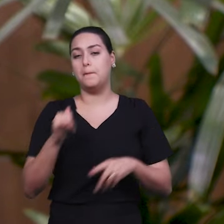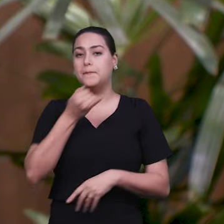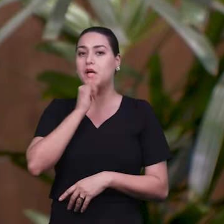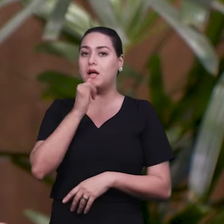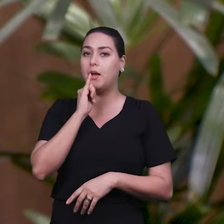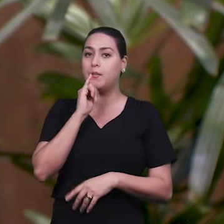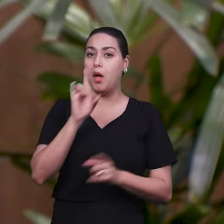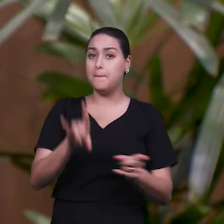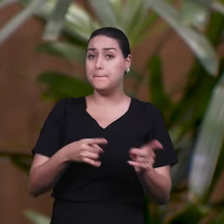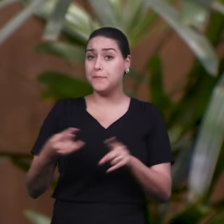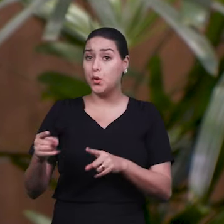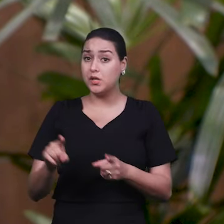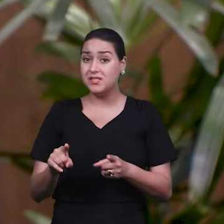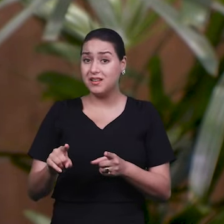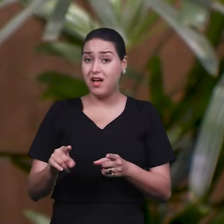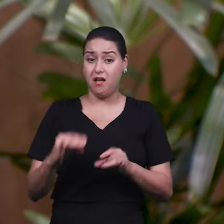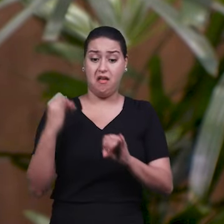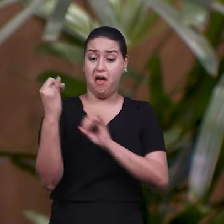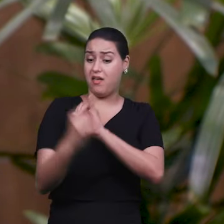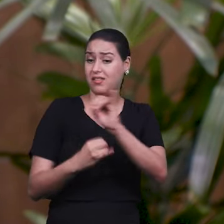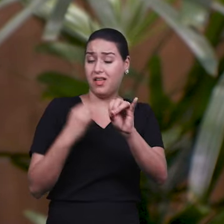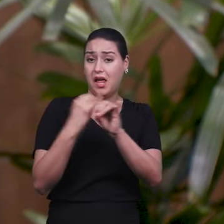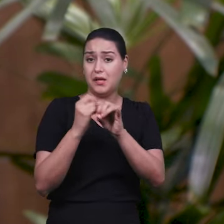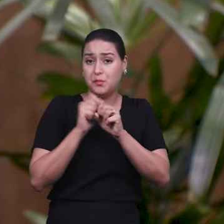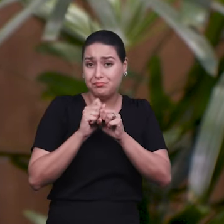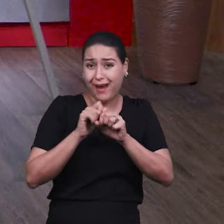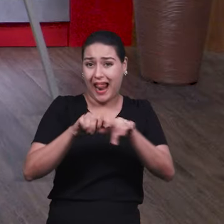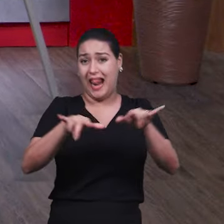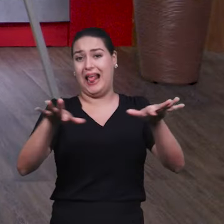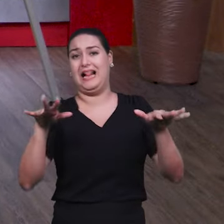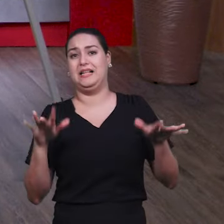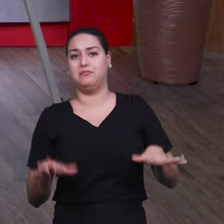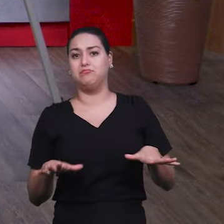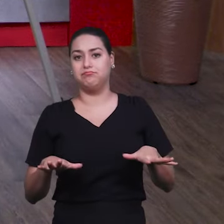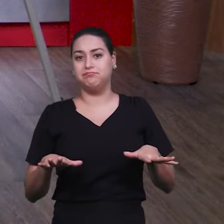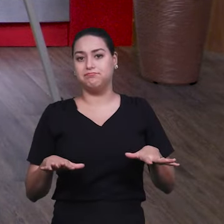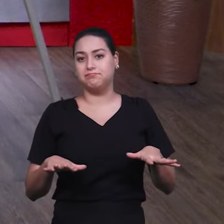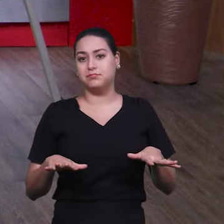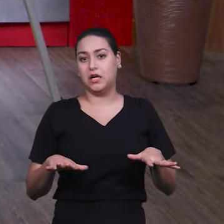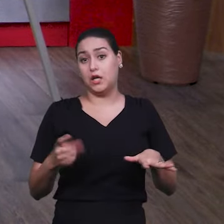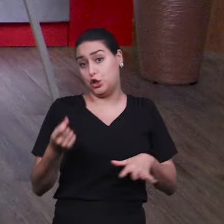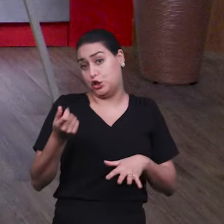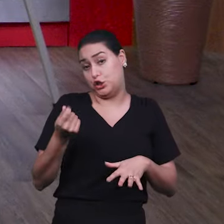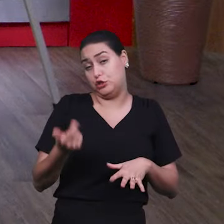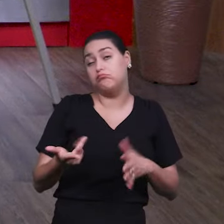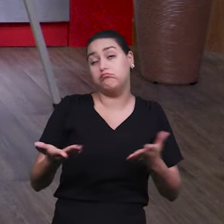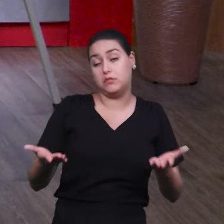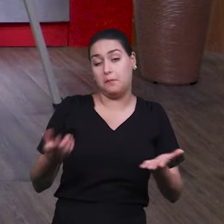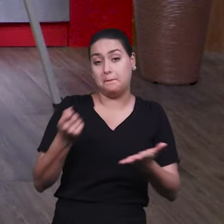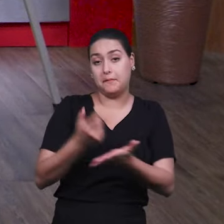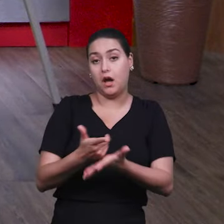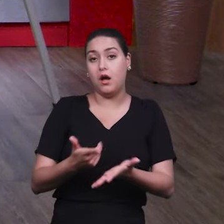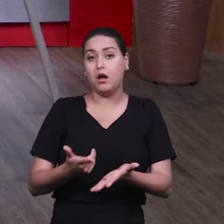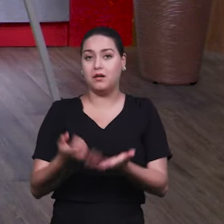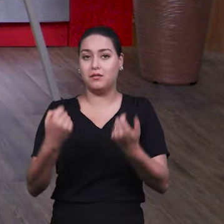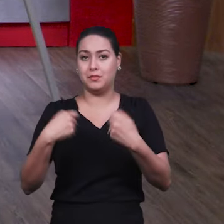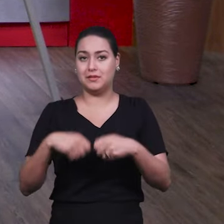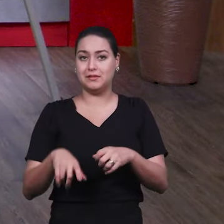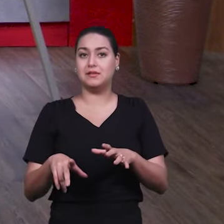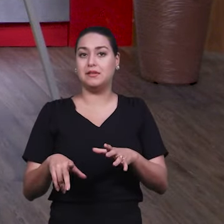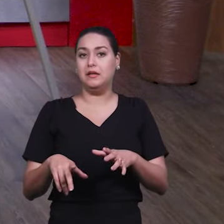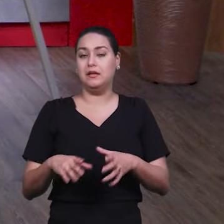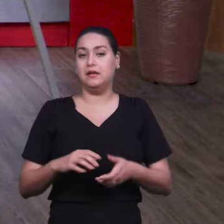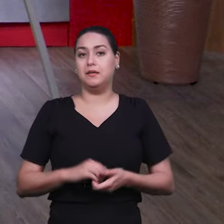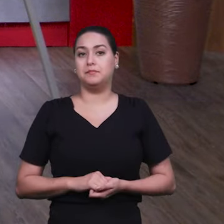hoje é numa plataforma digital, que são monetizadas. Então, a pessoa tem um retorno, se é uma obra